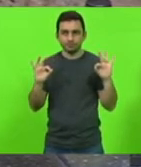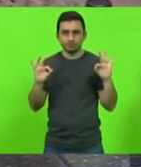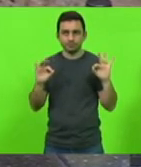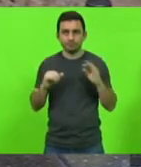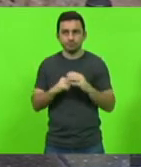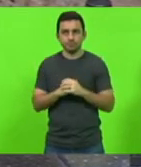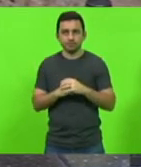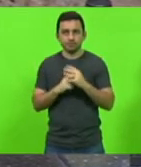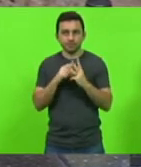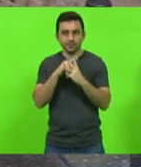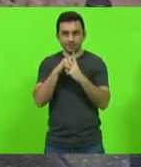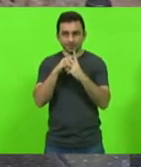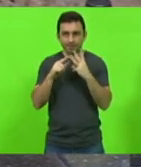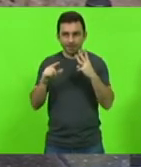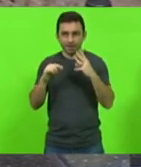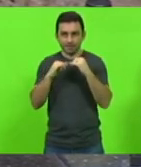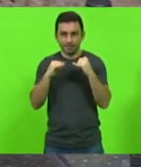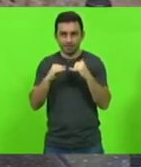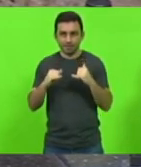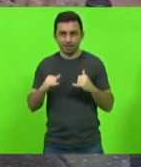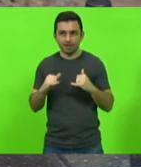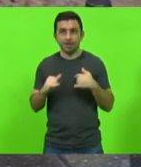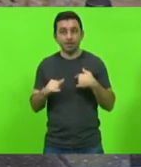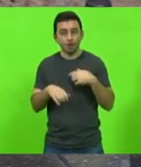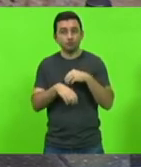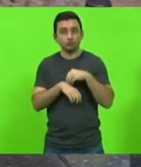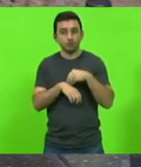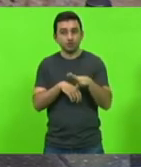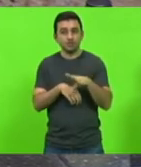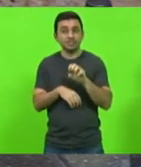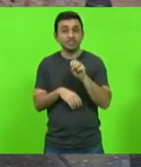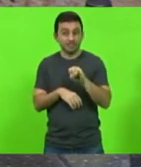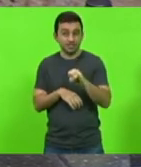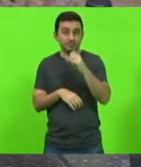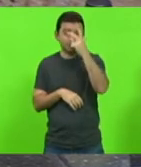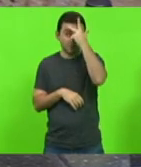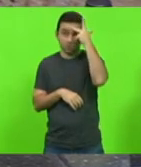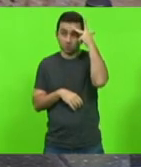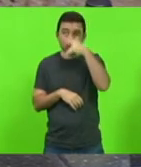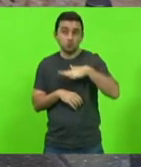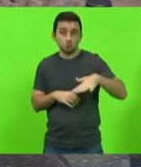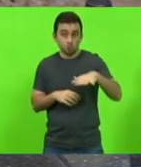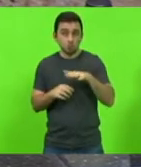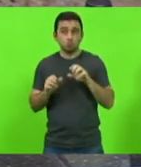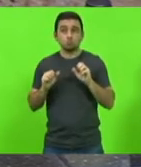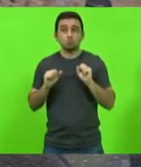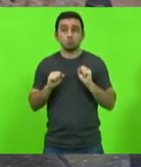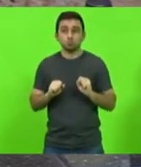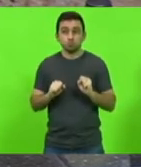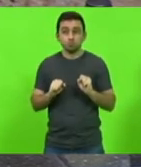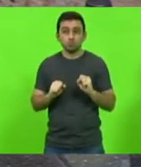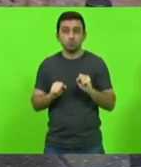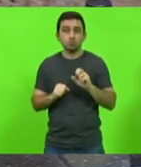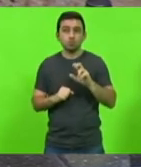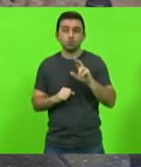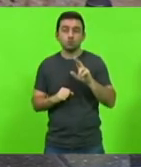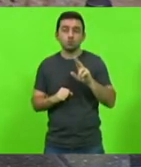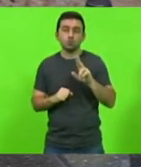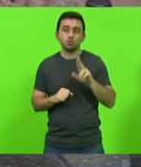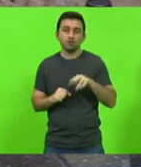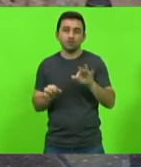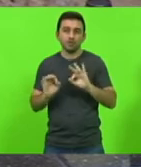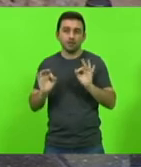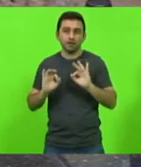três linhas onde eu sugeri que se as pessoas pudessem não usar sem máscara num